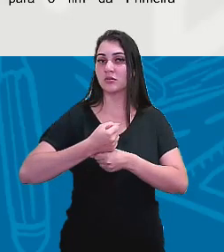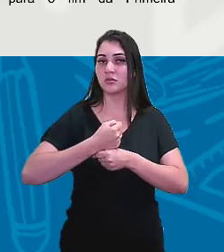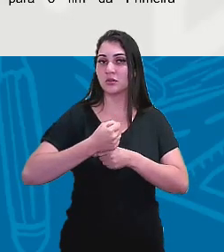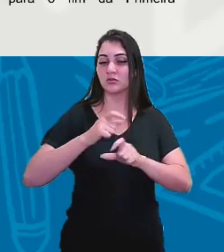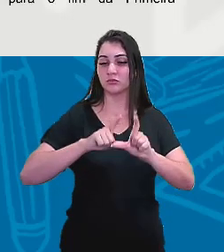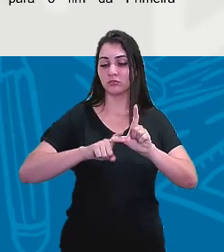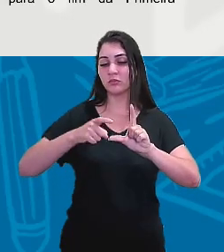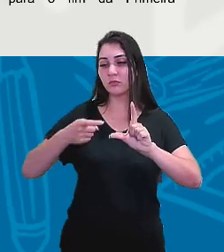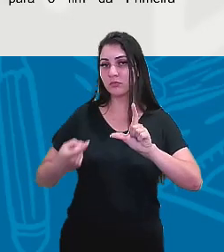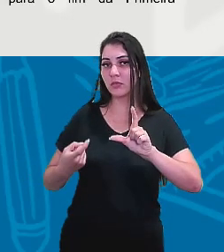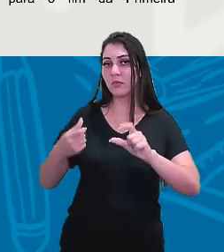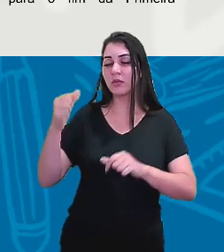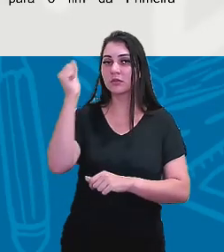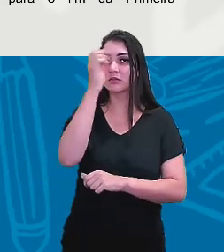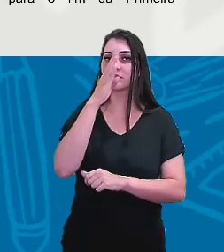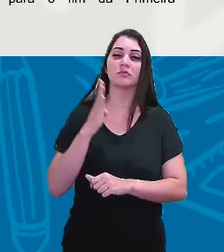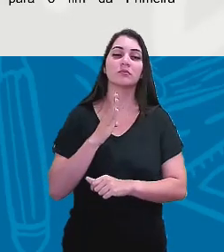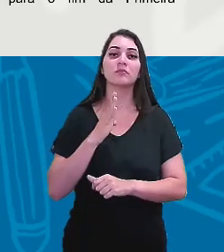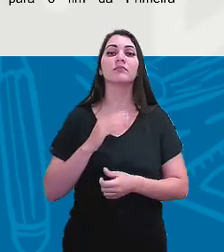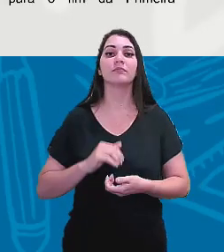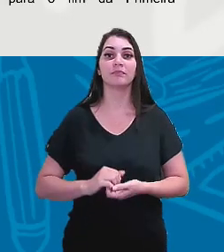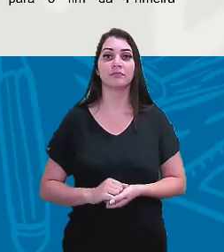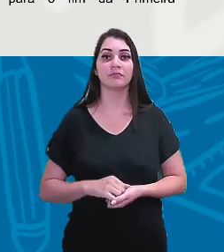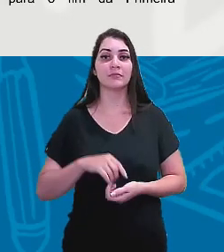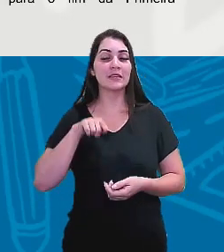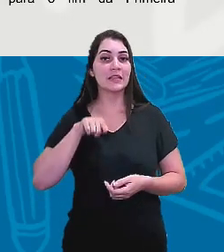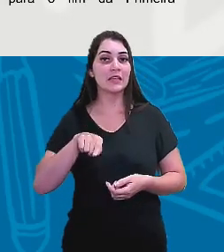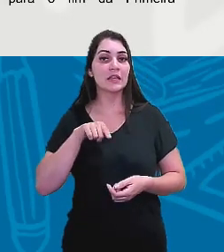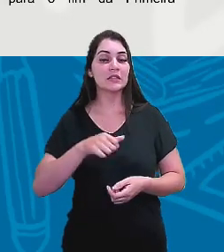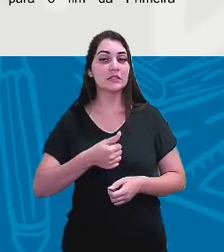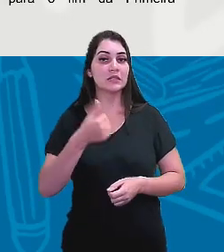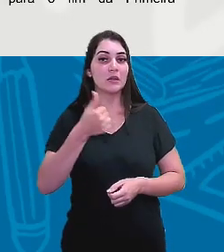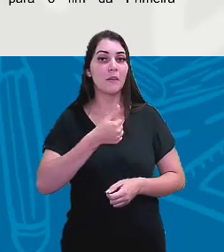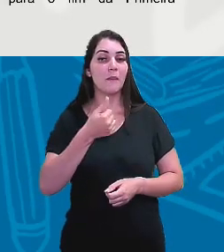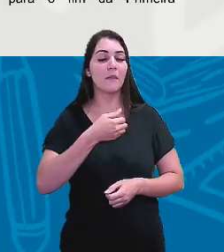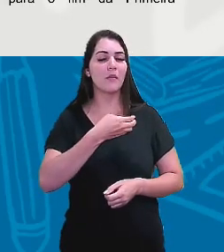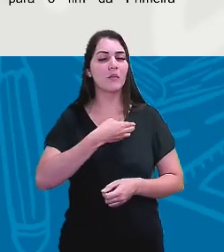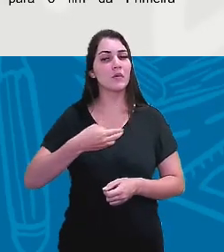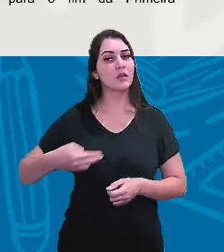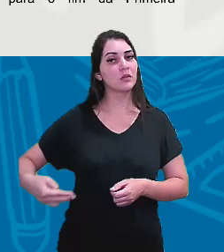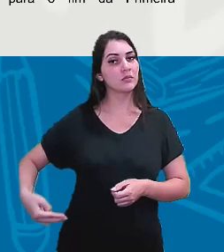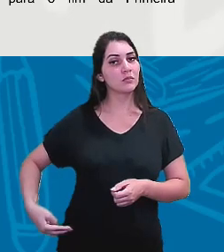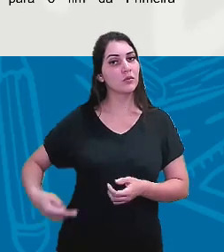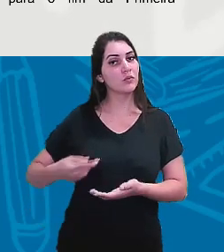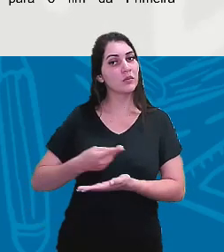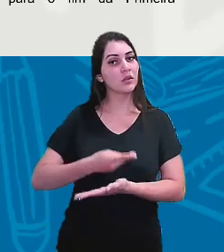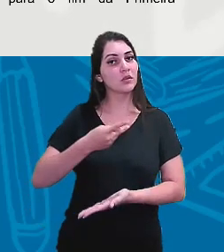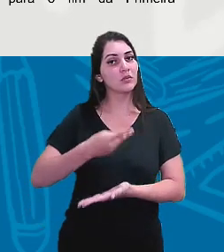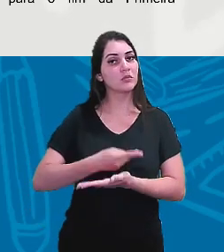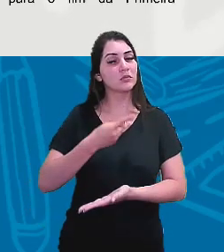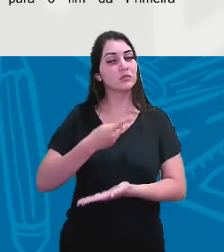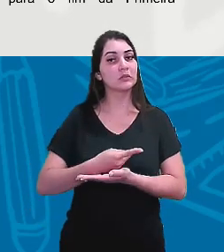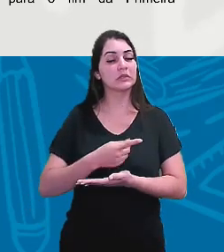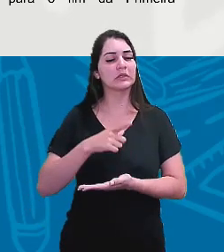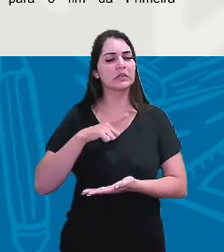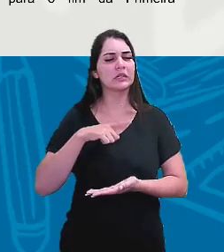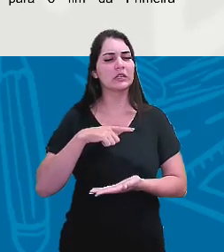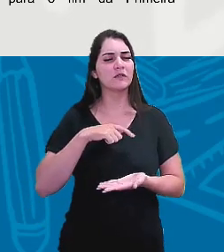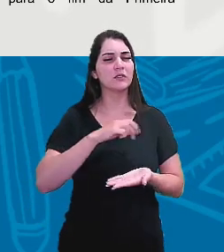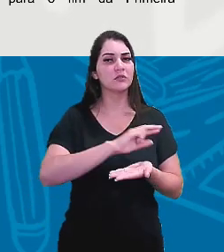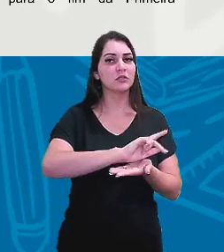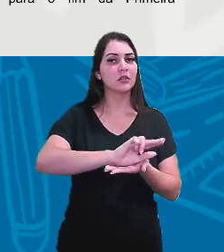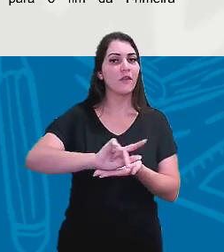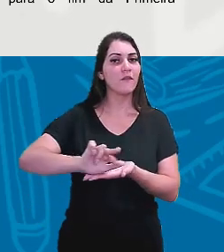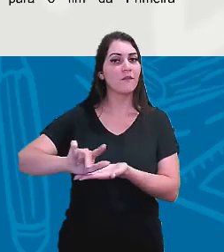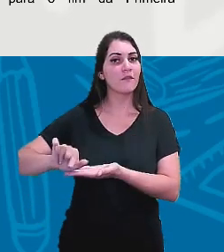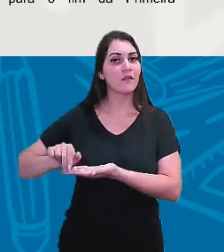Então, para que essa Primeira República acontecesse, uma série de acontecimentos foi